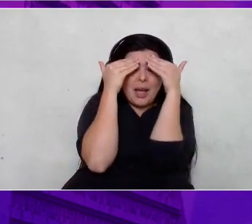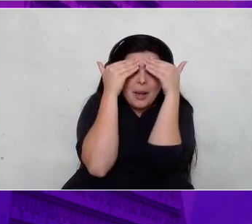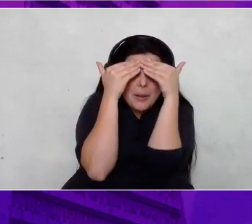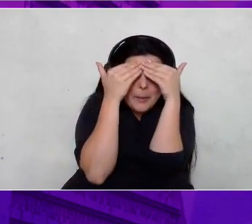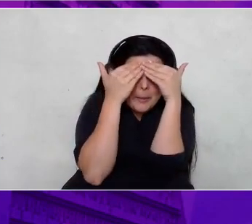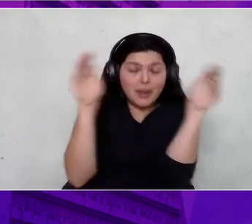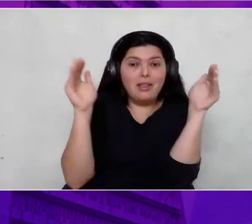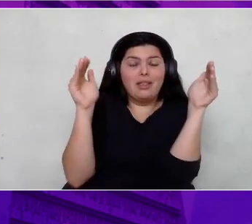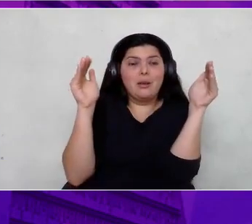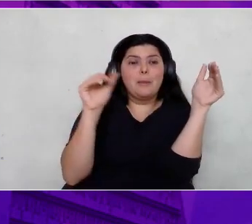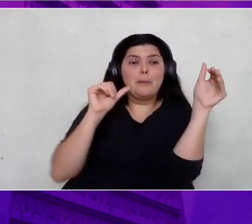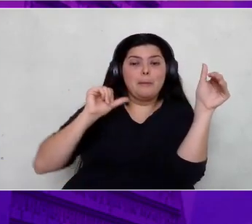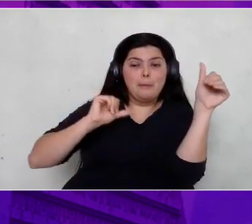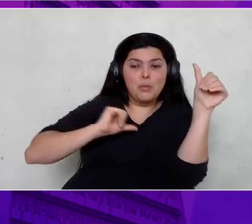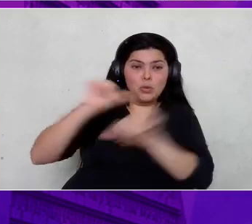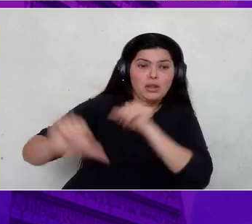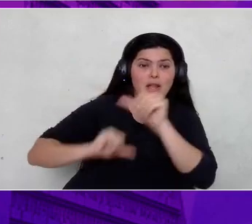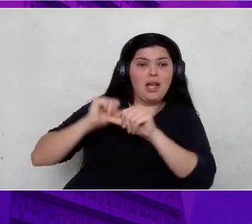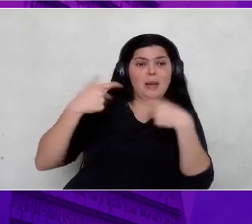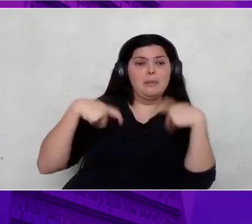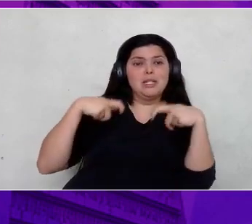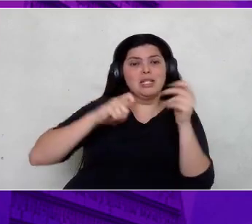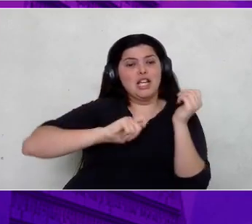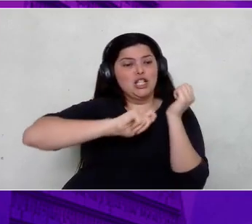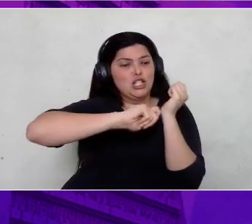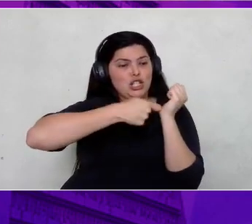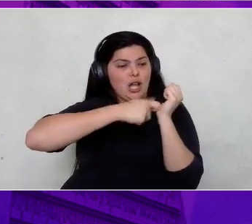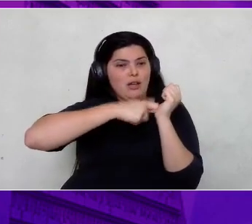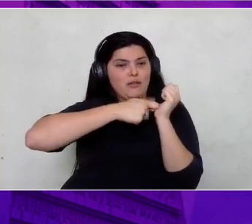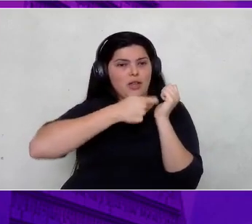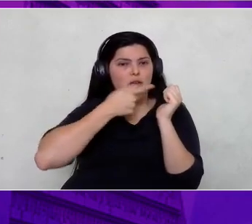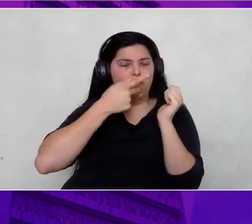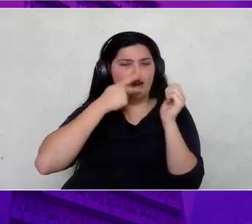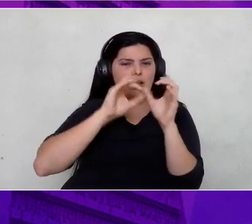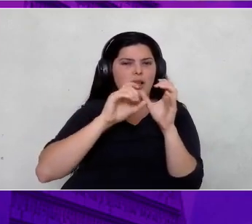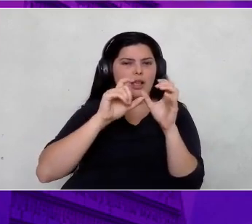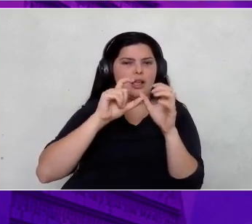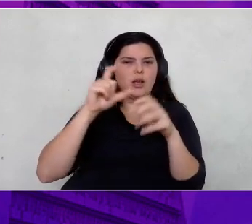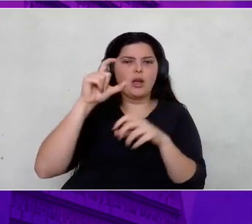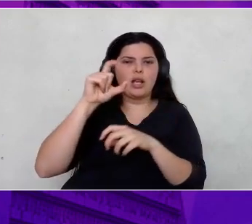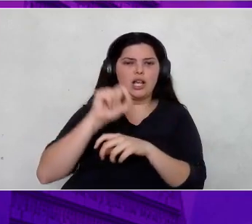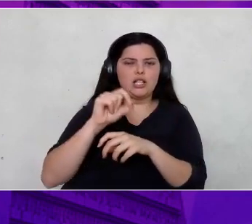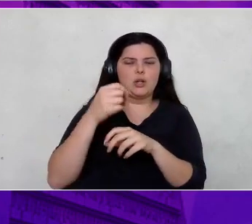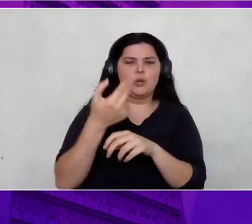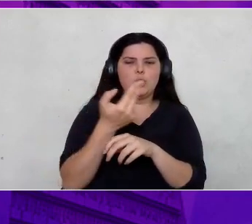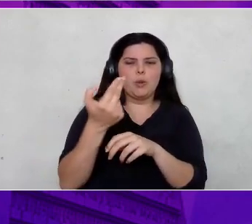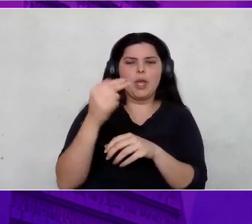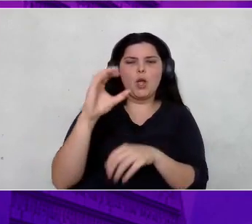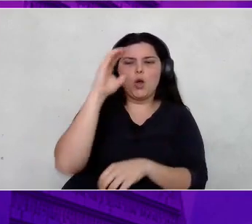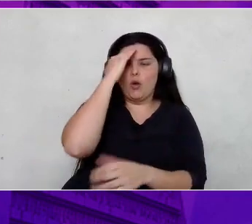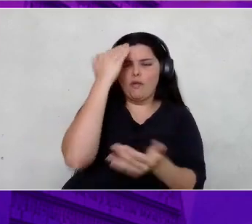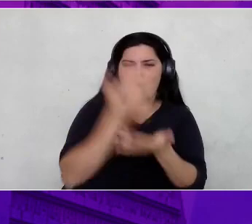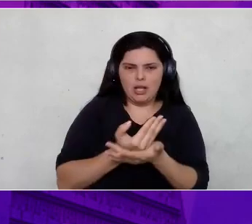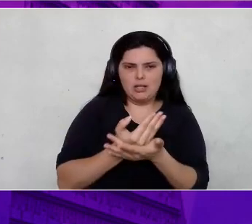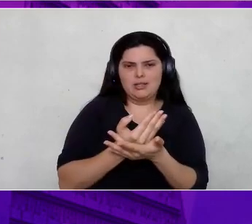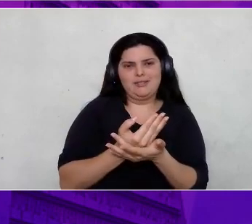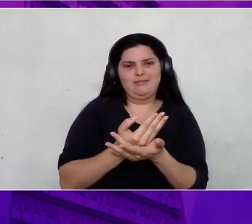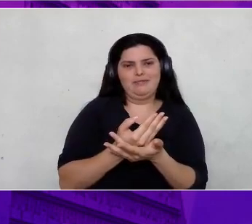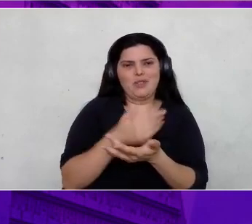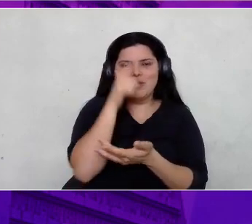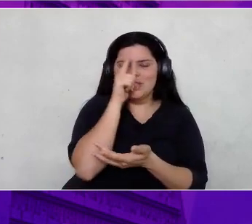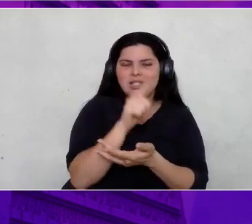a gente precisa das chaves que eu chamo do cadeado da confiança. E para a gente ganhar confiança, a gente precisa